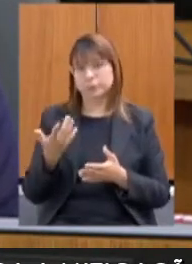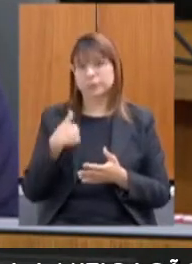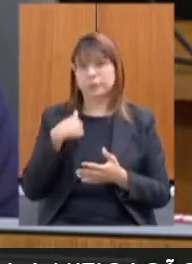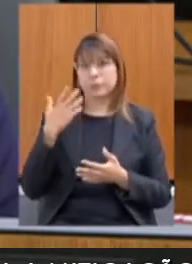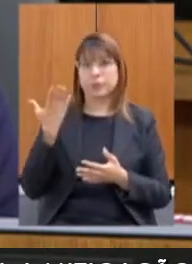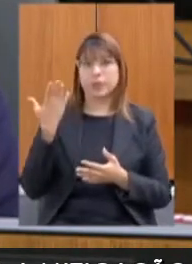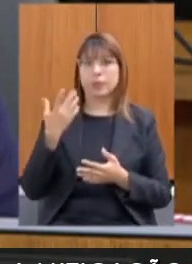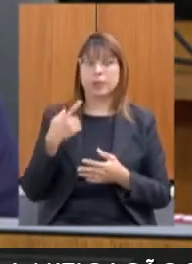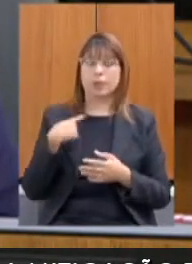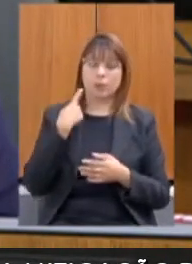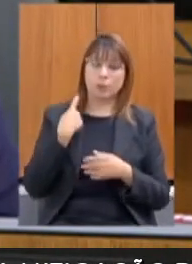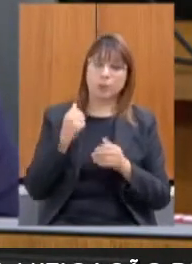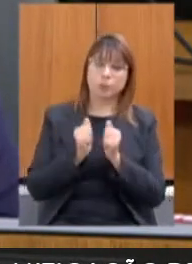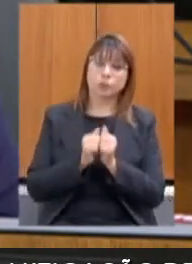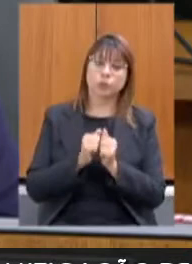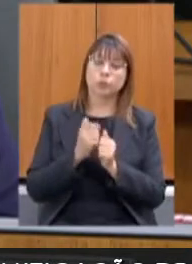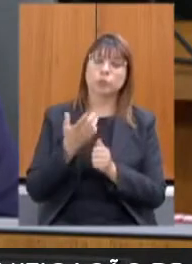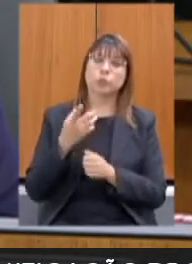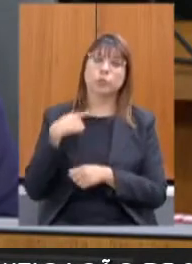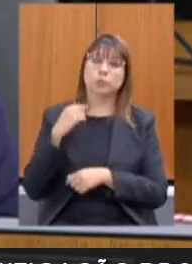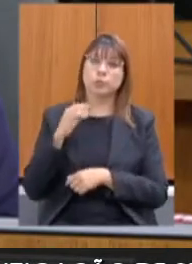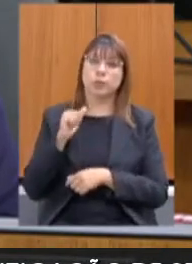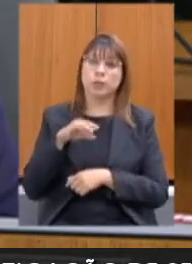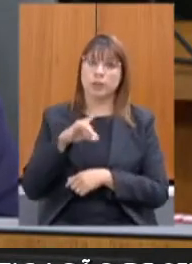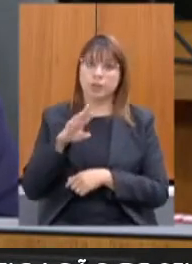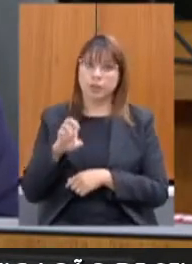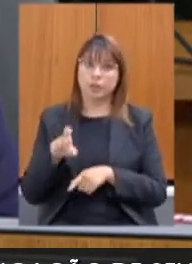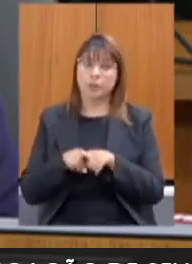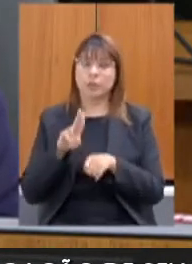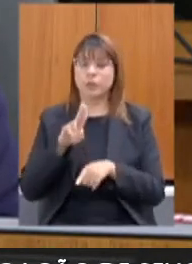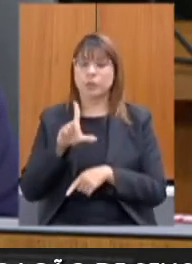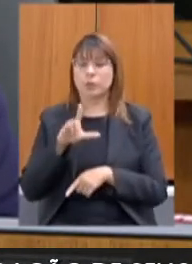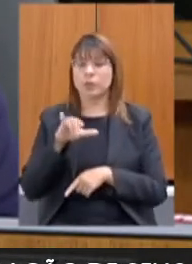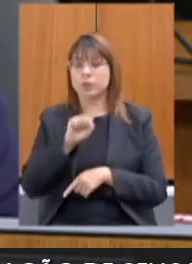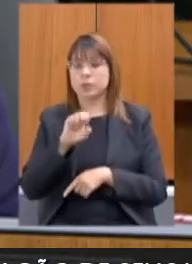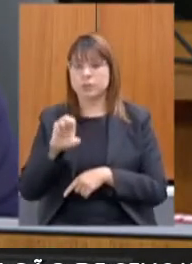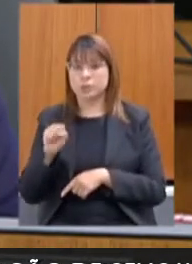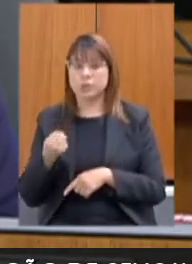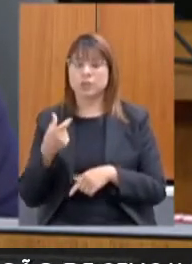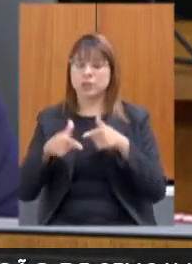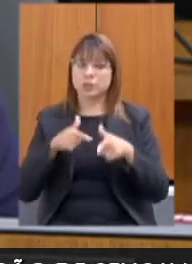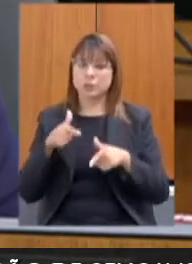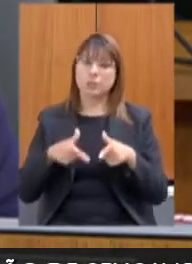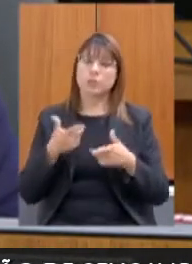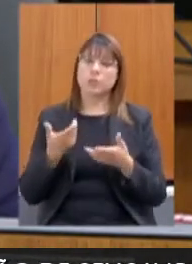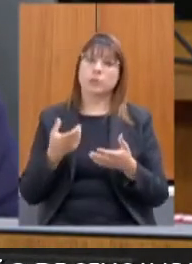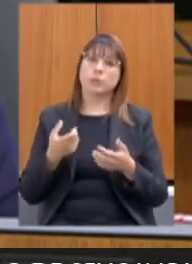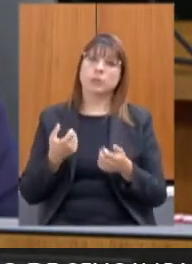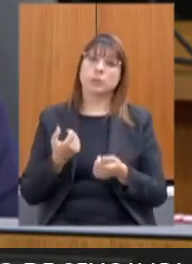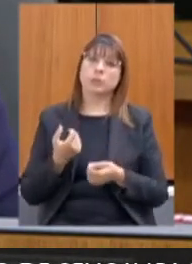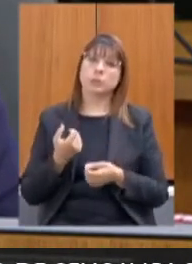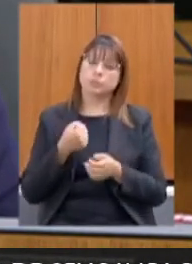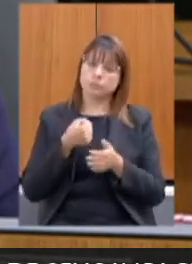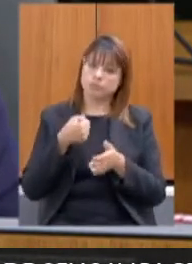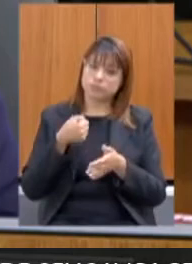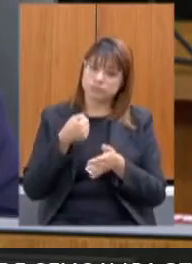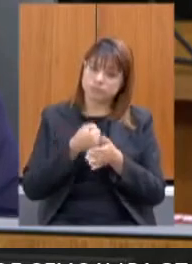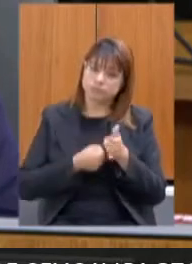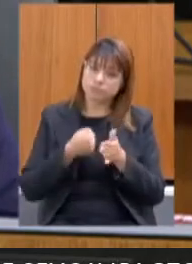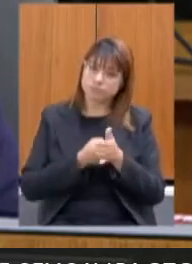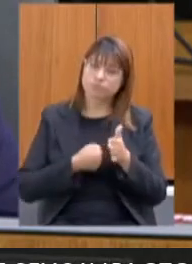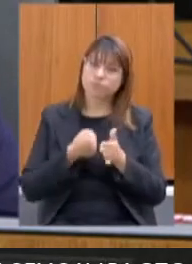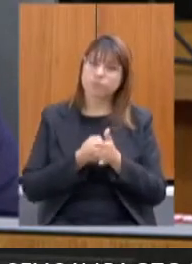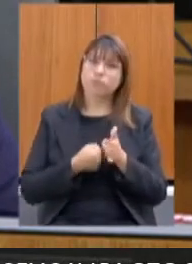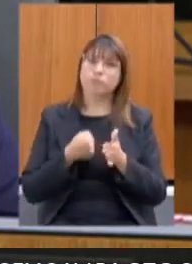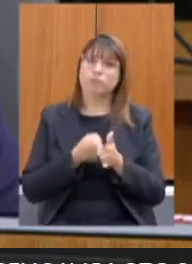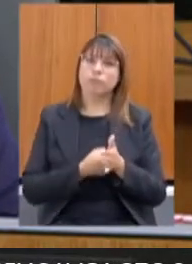deputadas junto com o deputado estadual André Quintão, deputado Ulisses Gomes, que atuamos de forma muito persistente para que